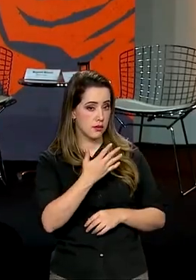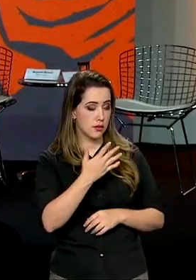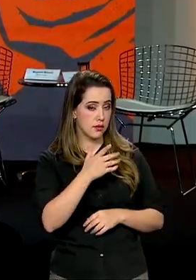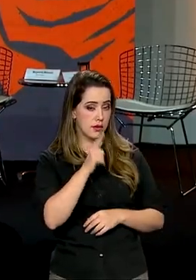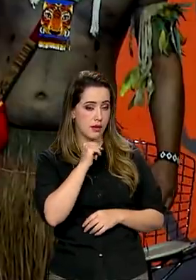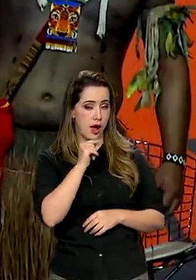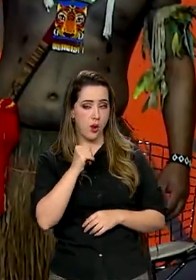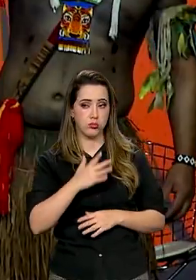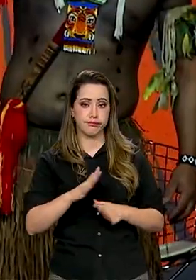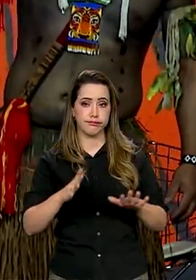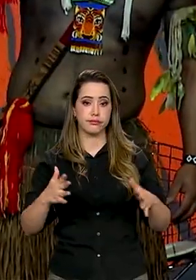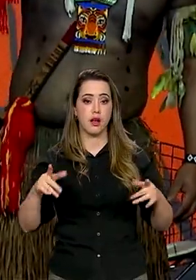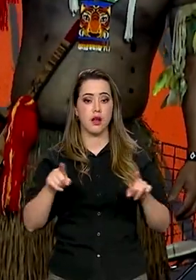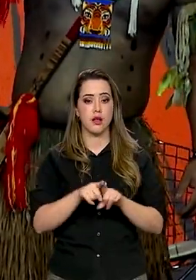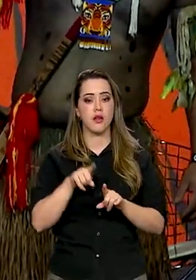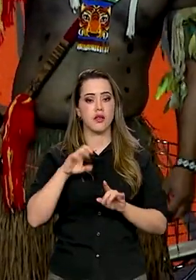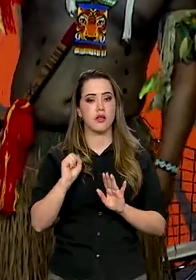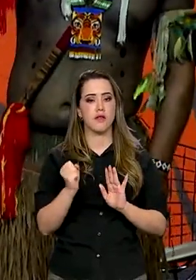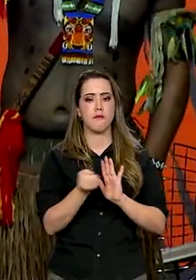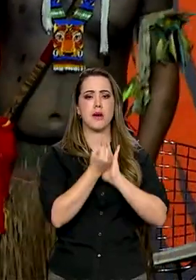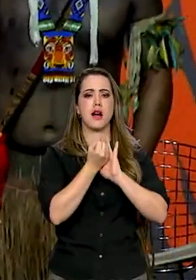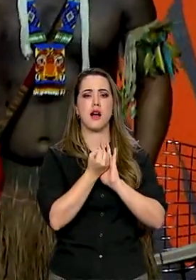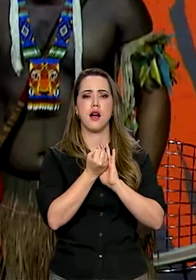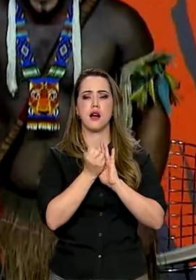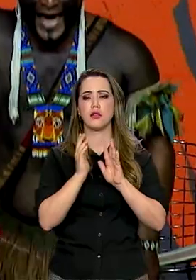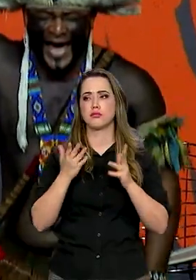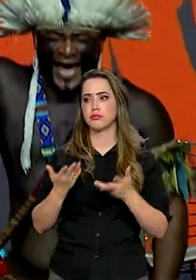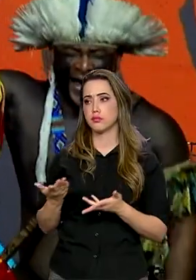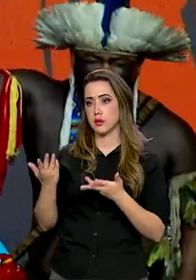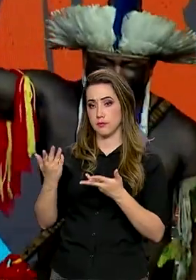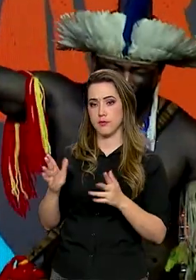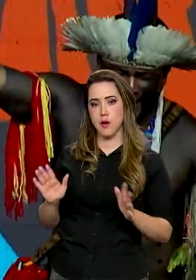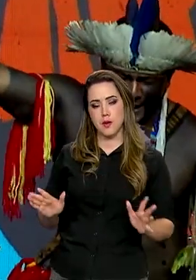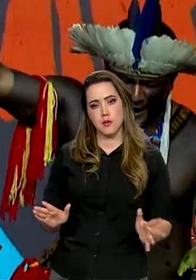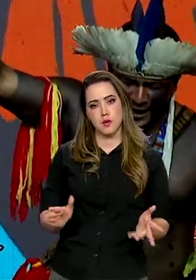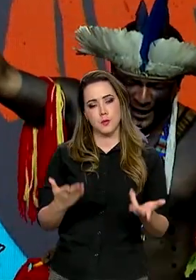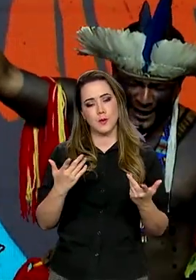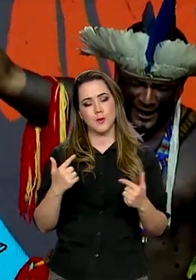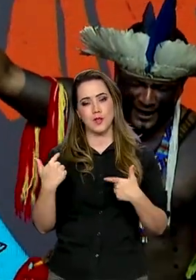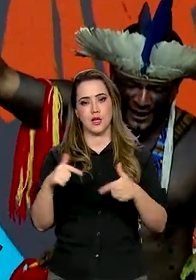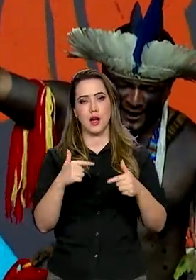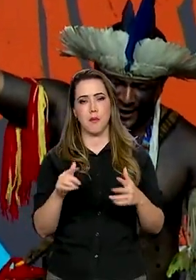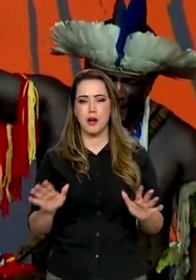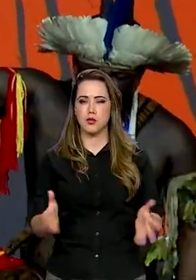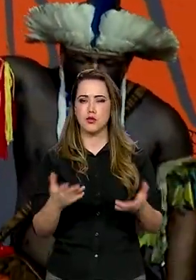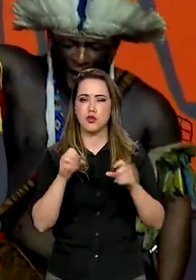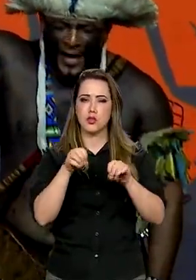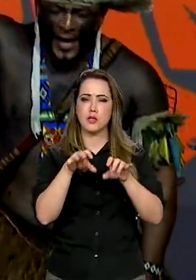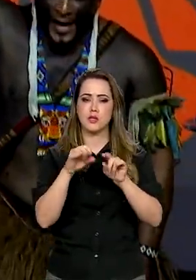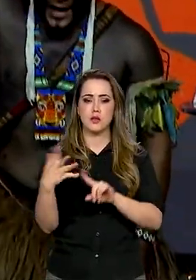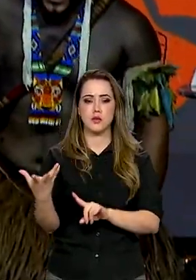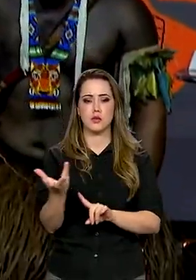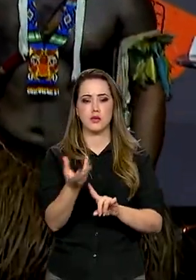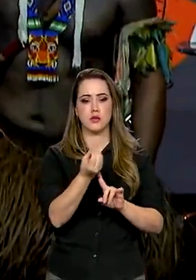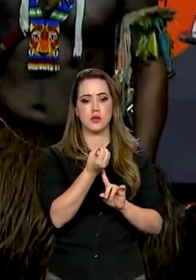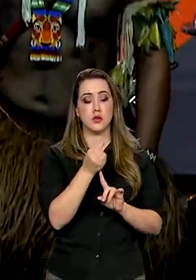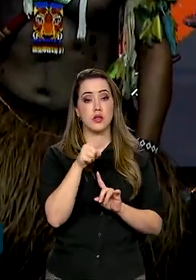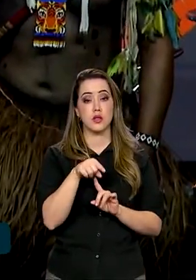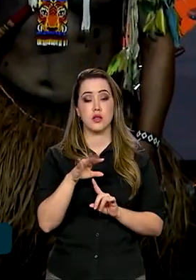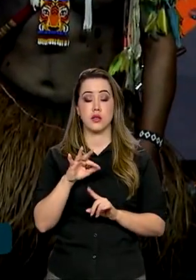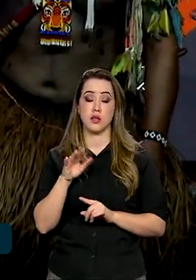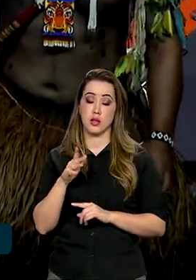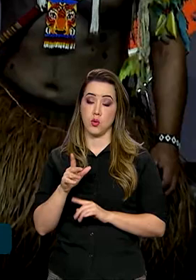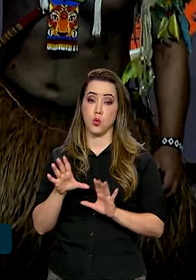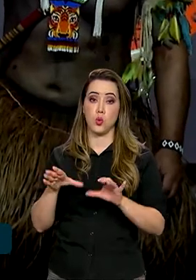simbolismo. Nada mais apropriado para promover uma ação de apoio ao ensino artístico que a Fundação